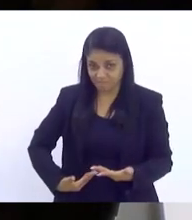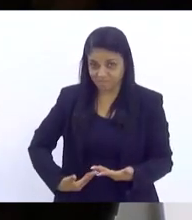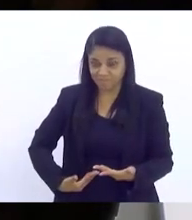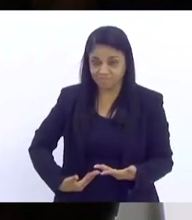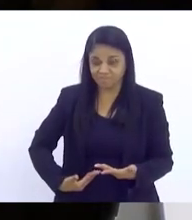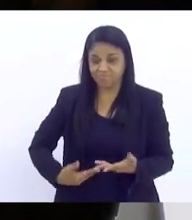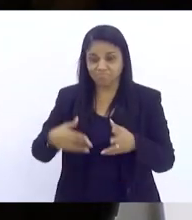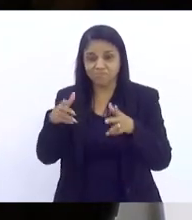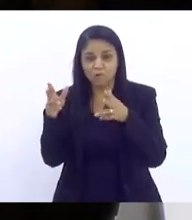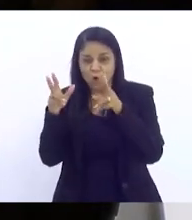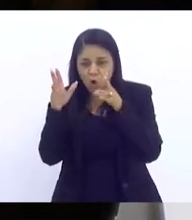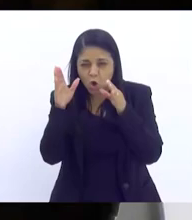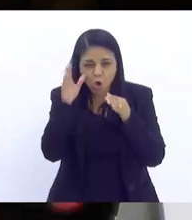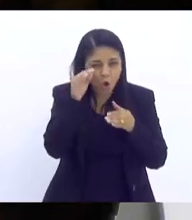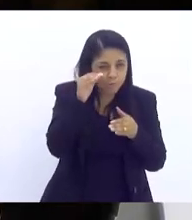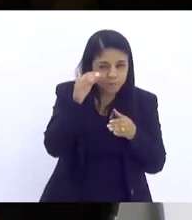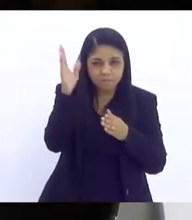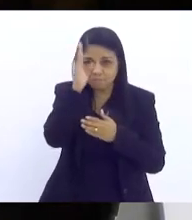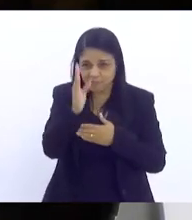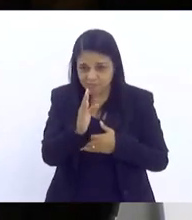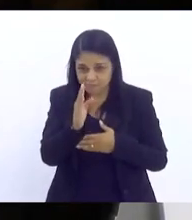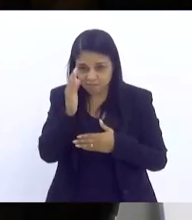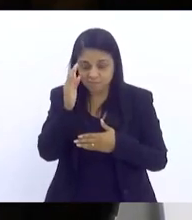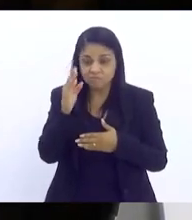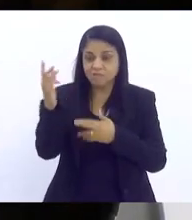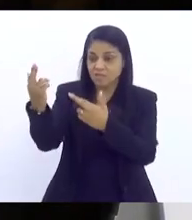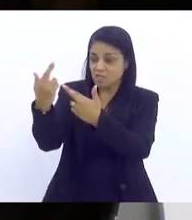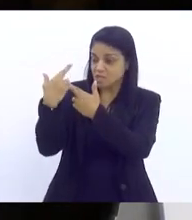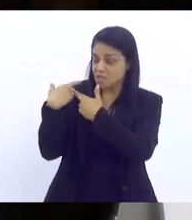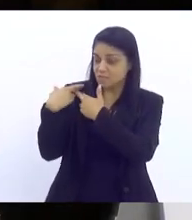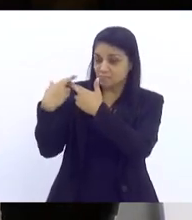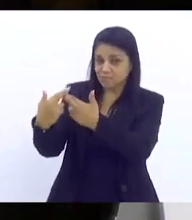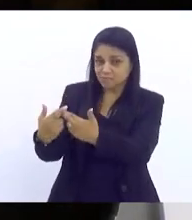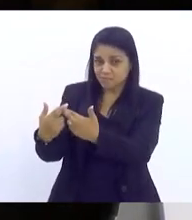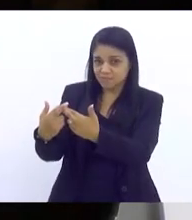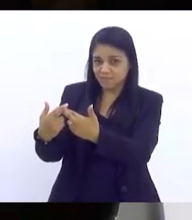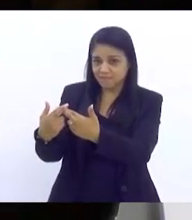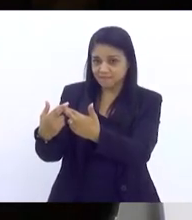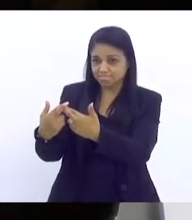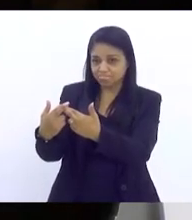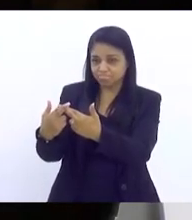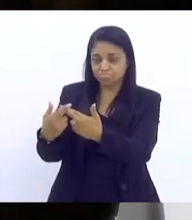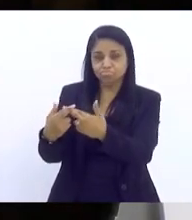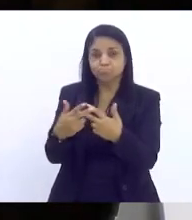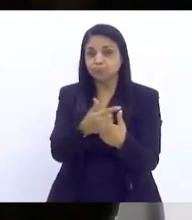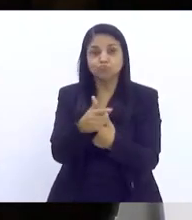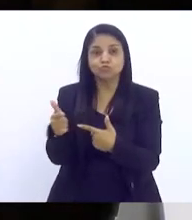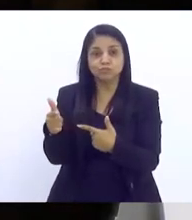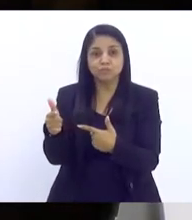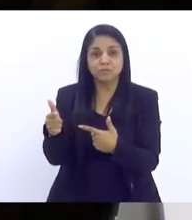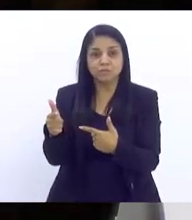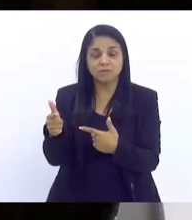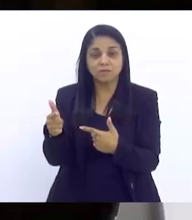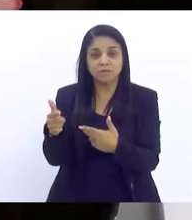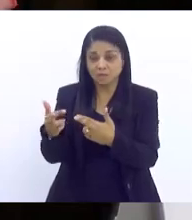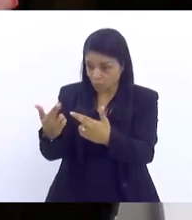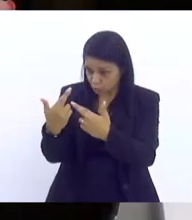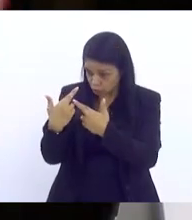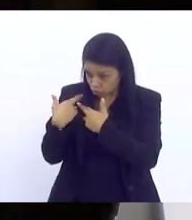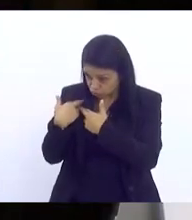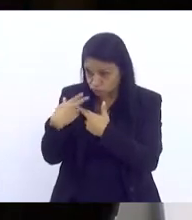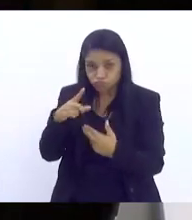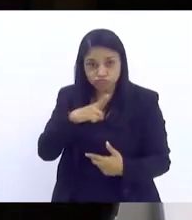vem observando no Brasil, determinadas responsabilidades não ficaram com ninguém. E quando ficaram, muitas vezes,